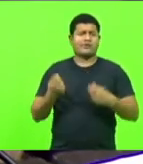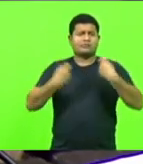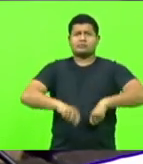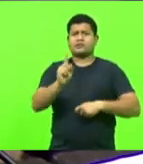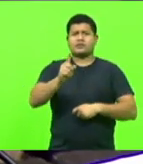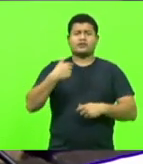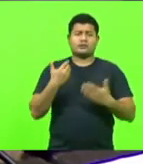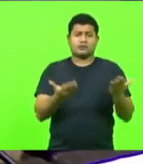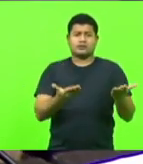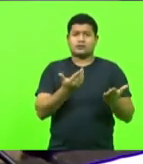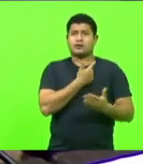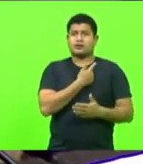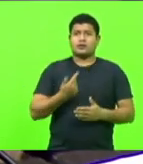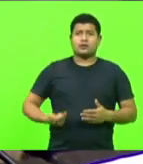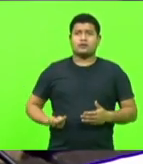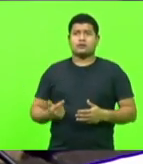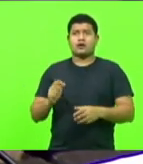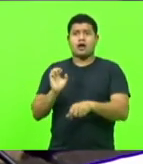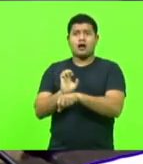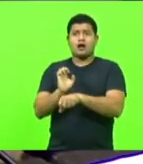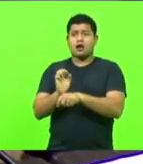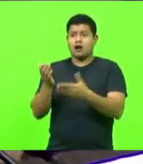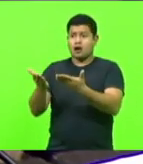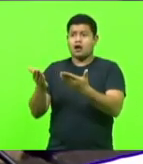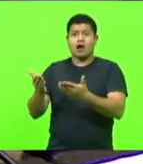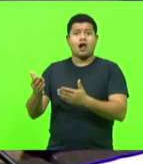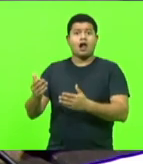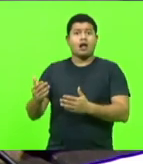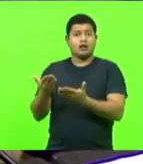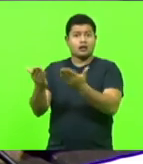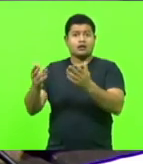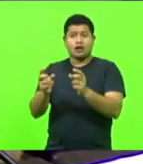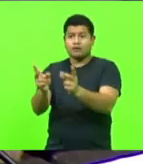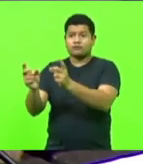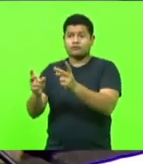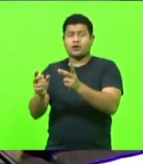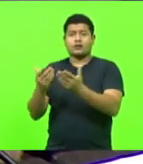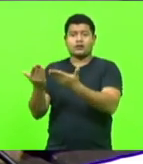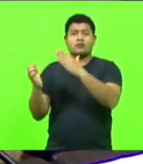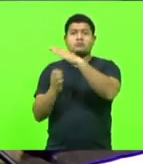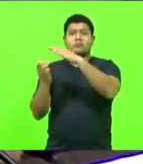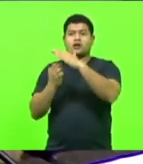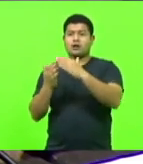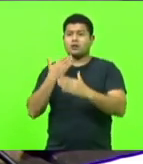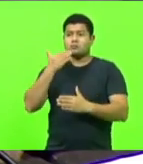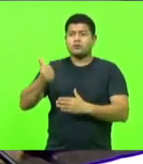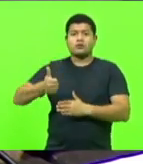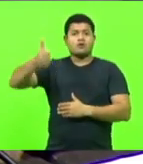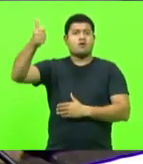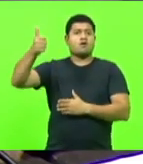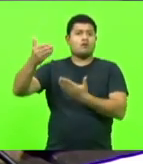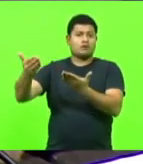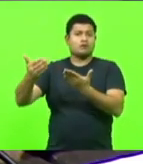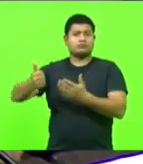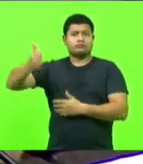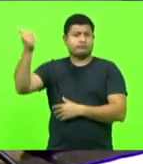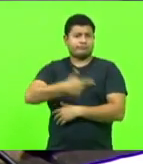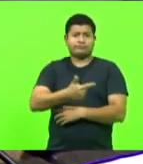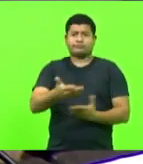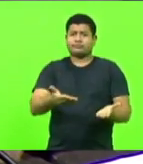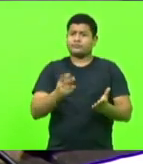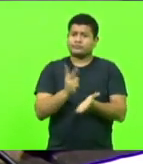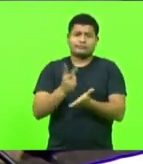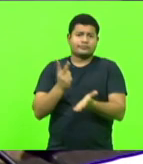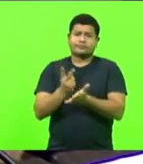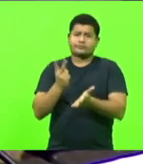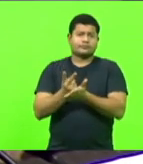faça que a iniciativa privada não possa fazer melhor. Eu estou sendo categórico aqui. Não há nada que o Estado faça que a iniciativa